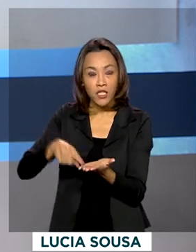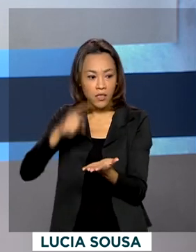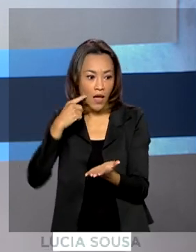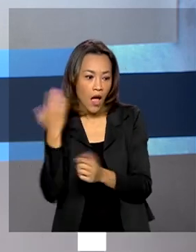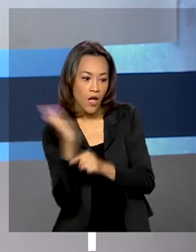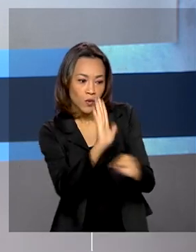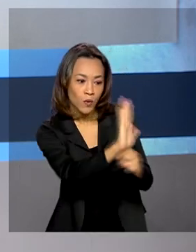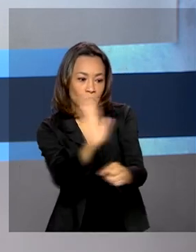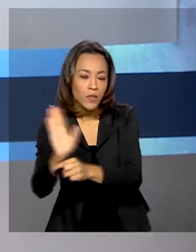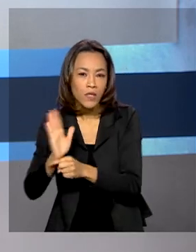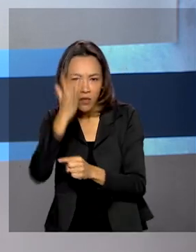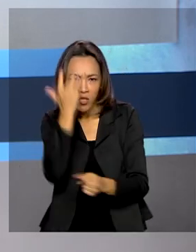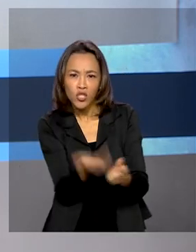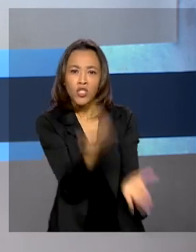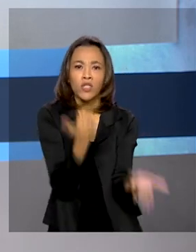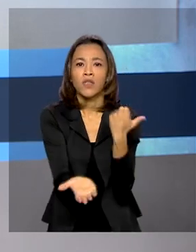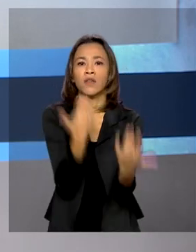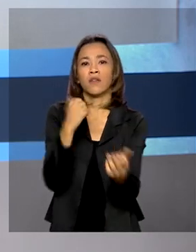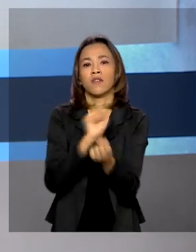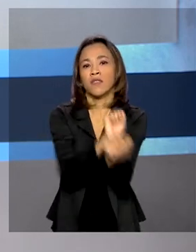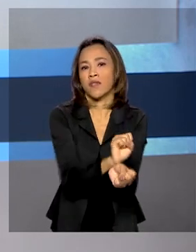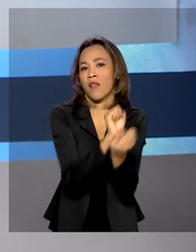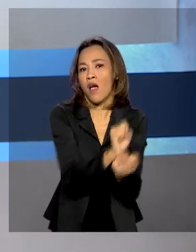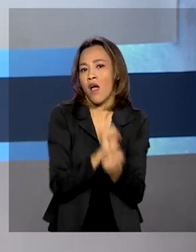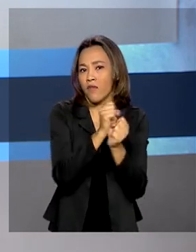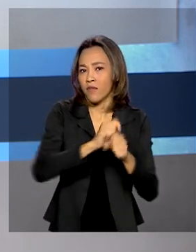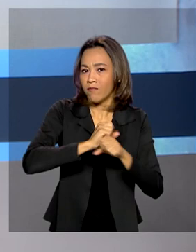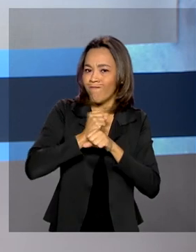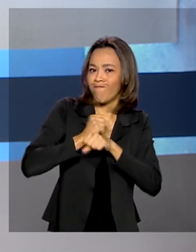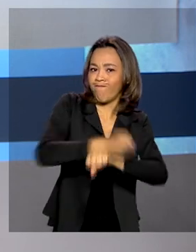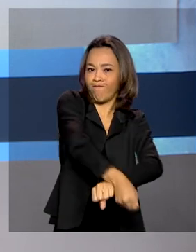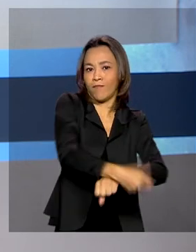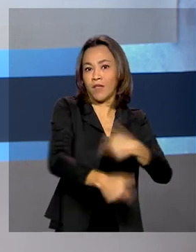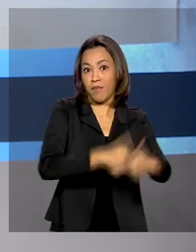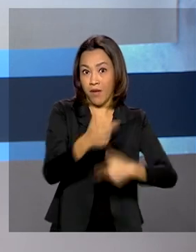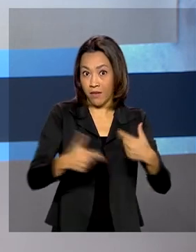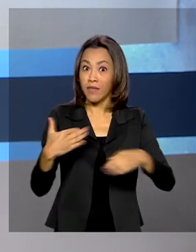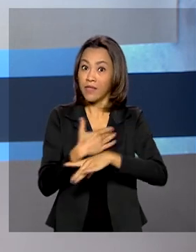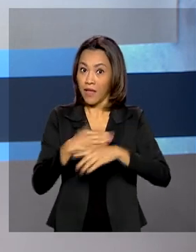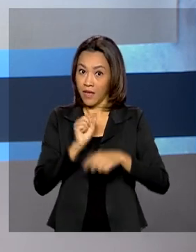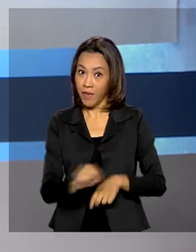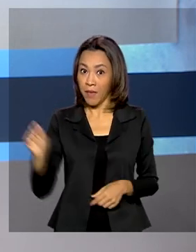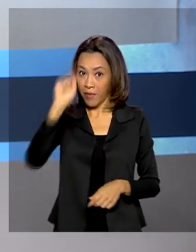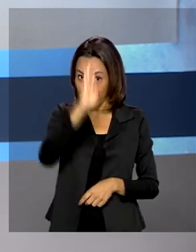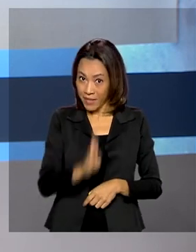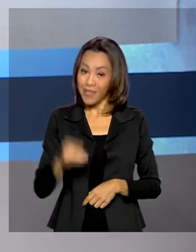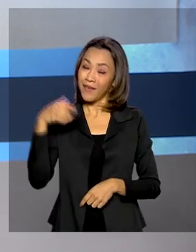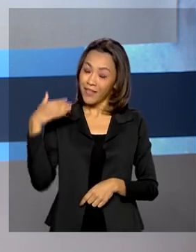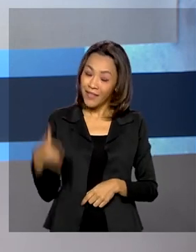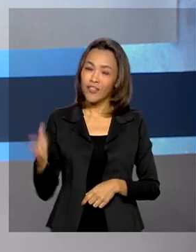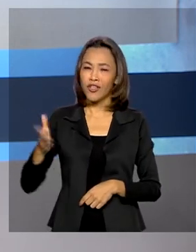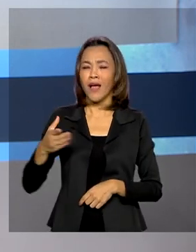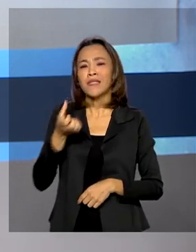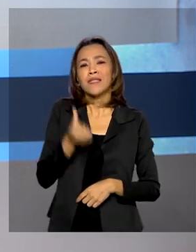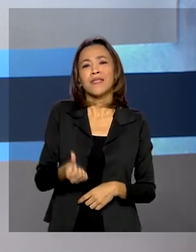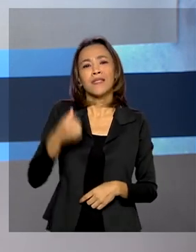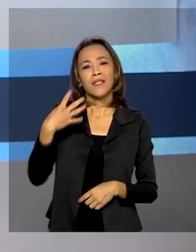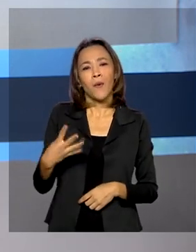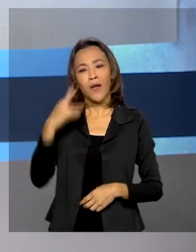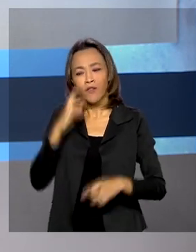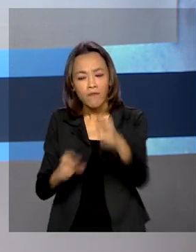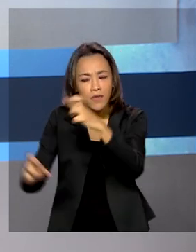em situação de escravidão no campo e nas cidades brasileiras. É a Operação Resgate, que já realizou 64